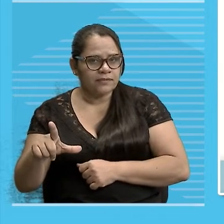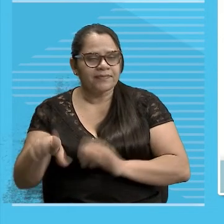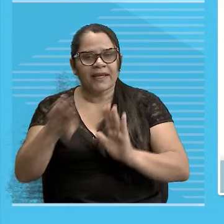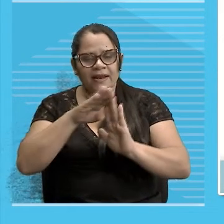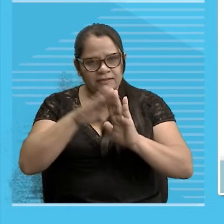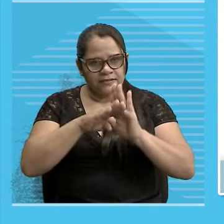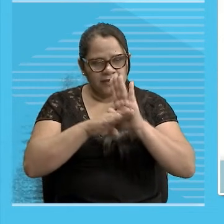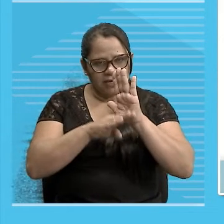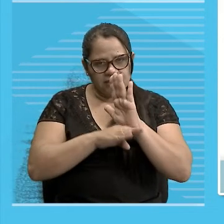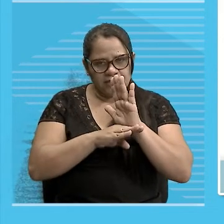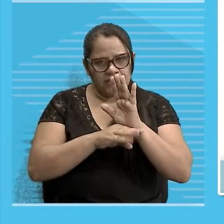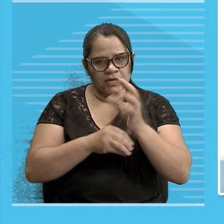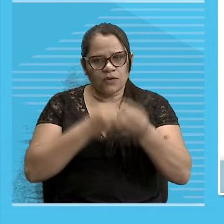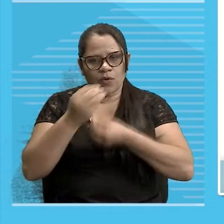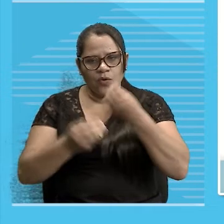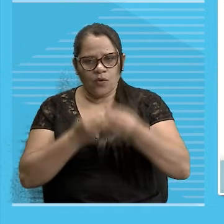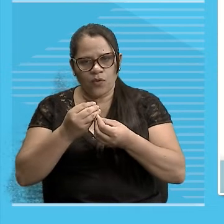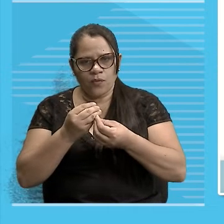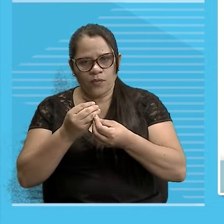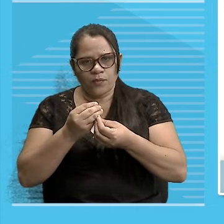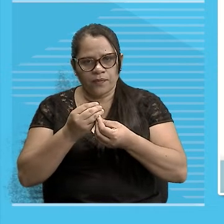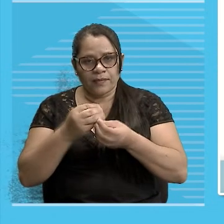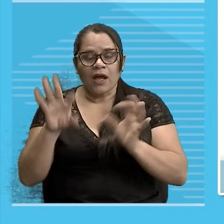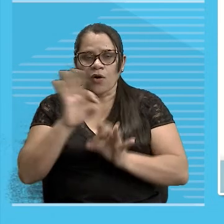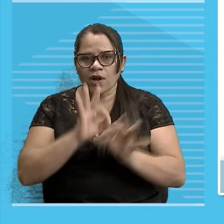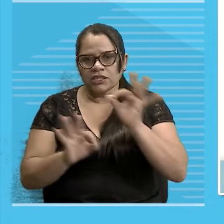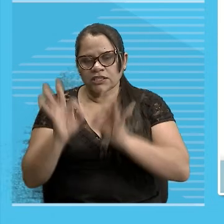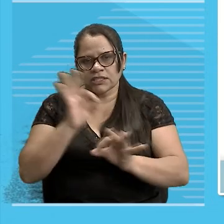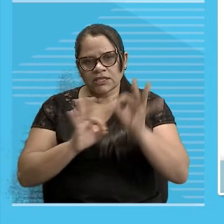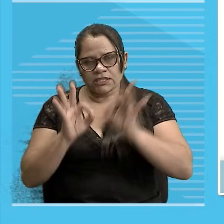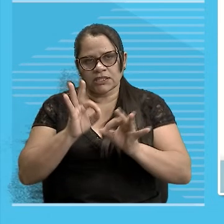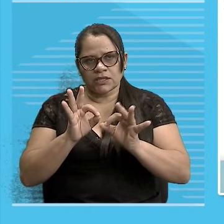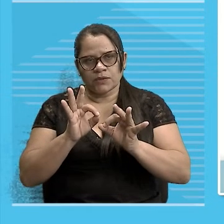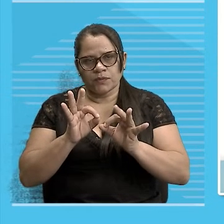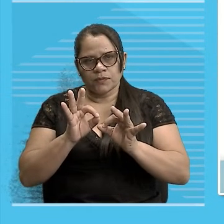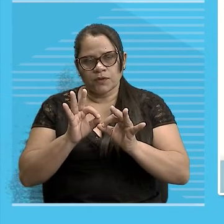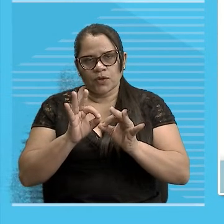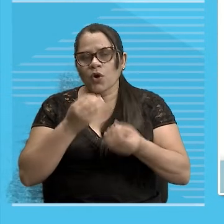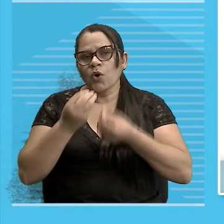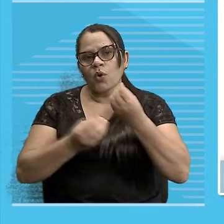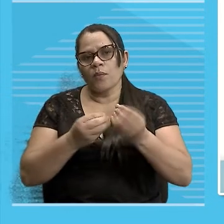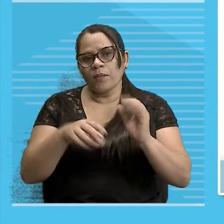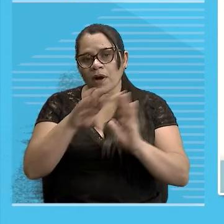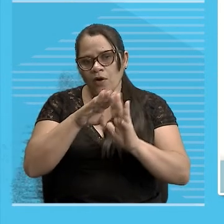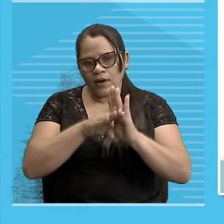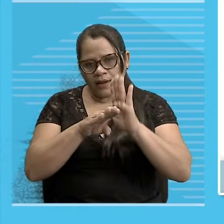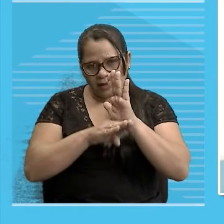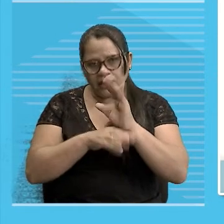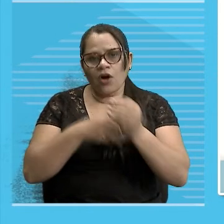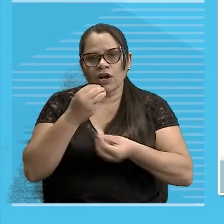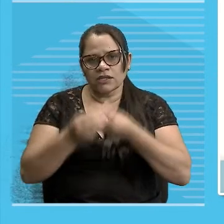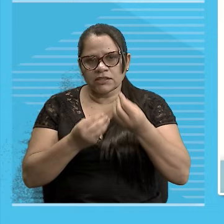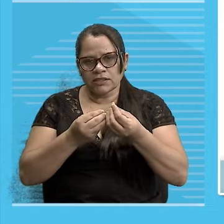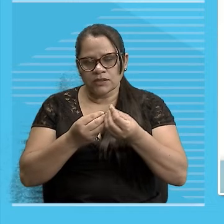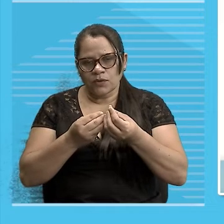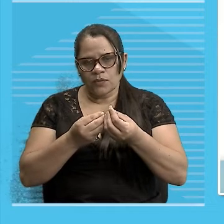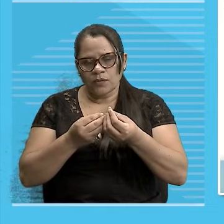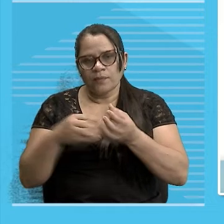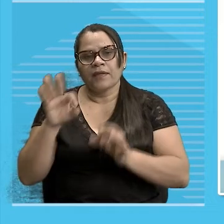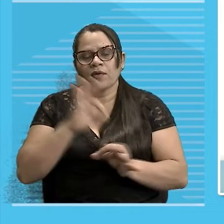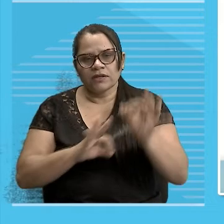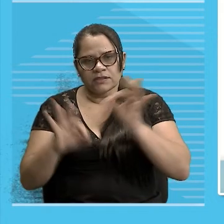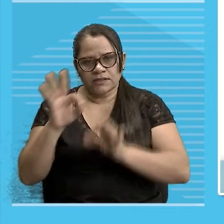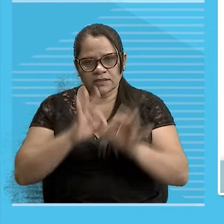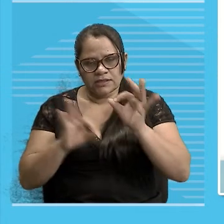Gente Agora a gente Vai considerar A forma Tá A forma Mesmo É No aspecto Morfológico